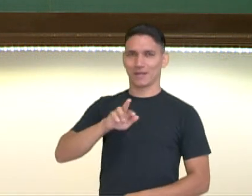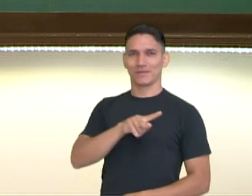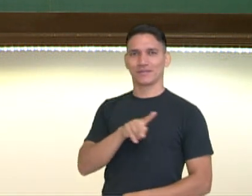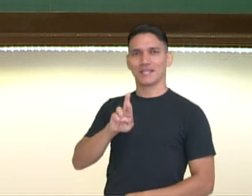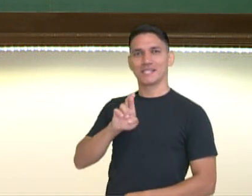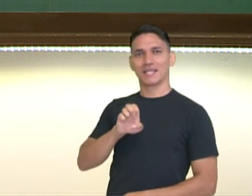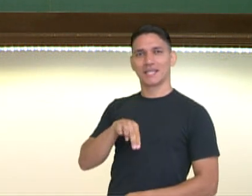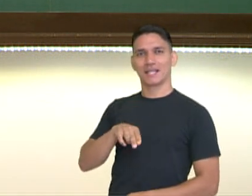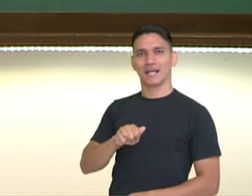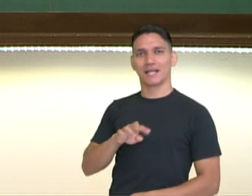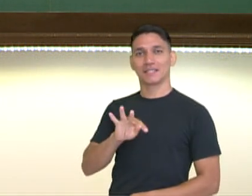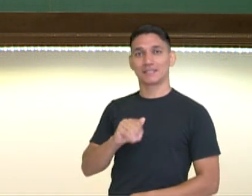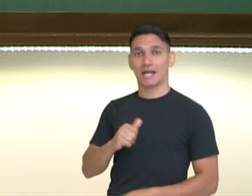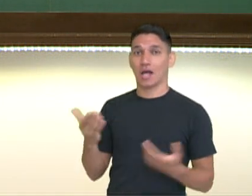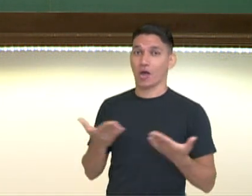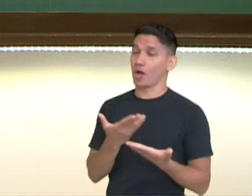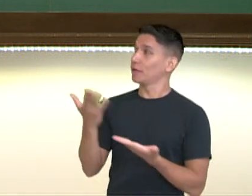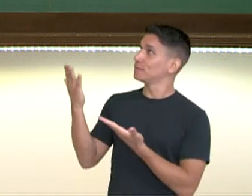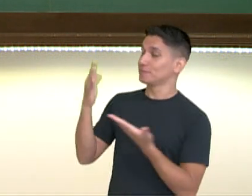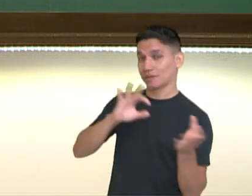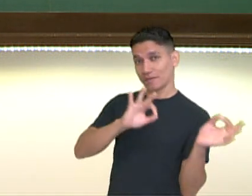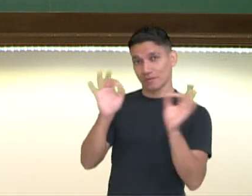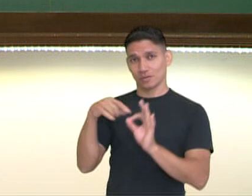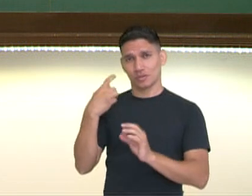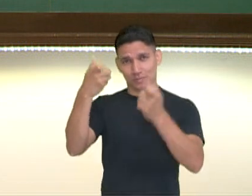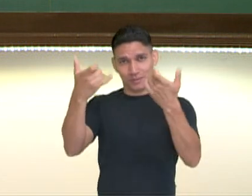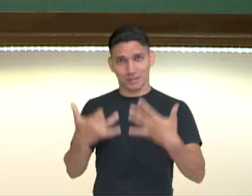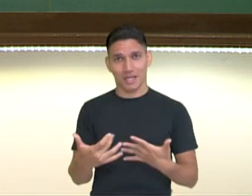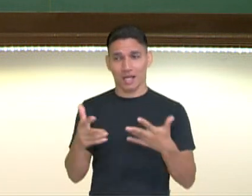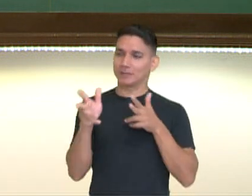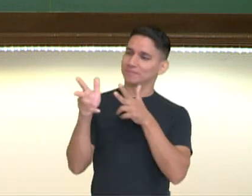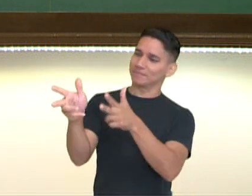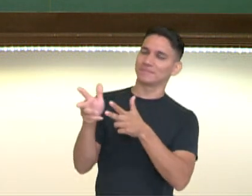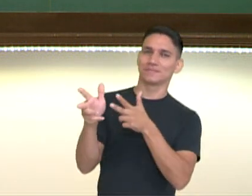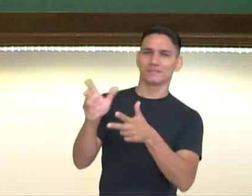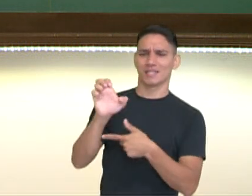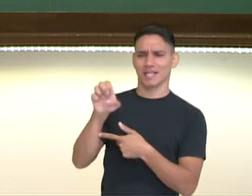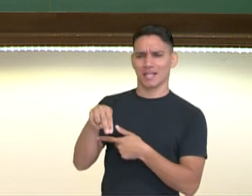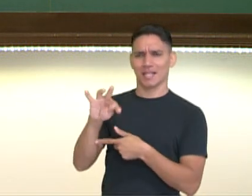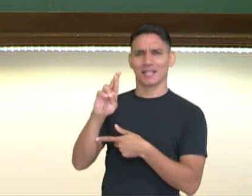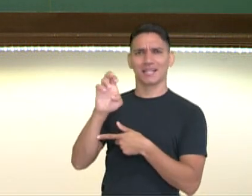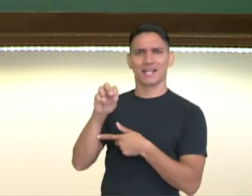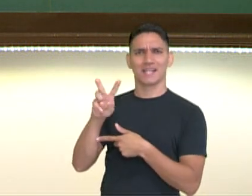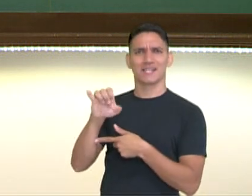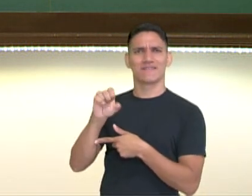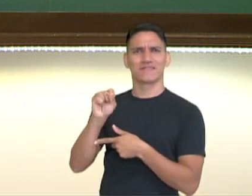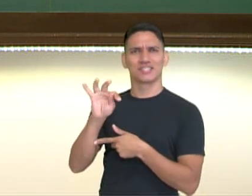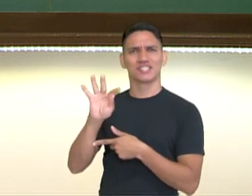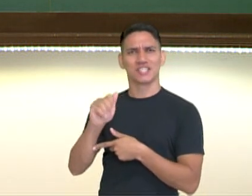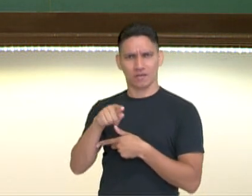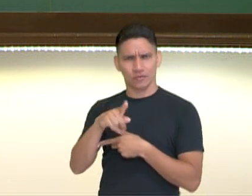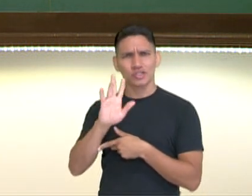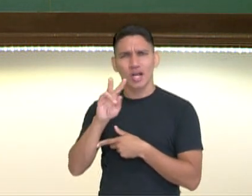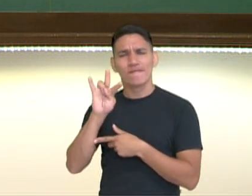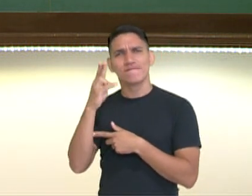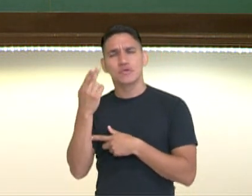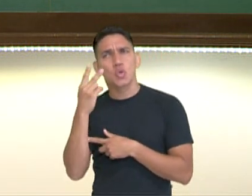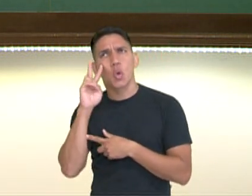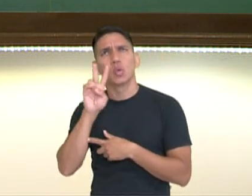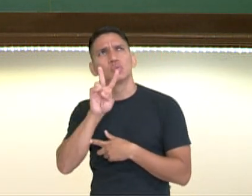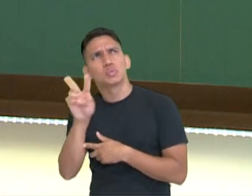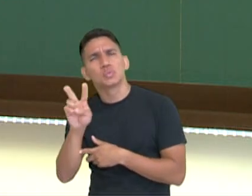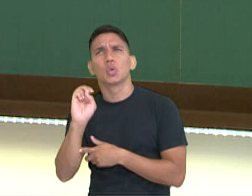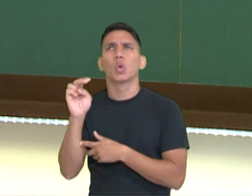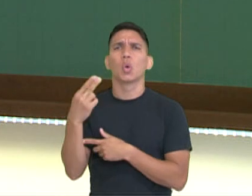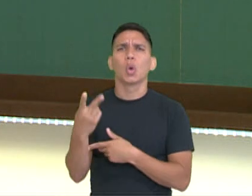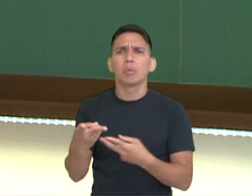vídeo nós vamos falar sobre entrevista. Você já assistiu ou ouviu uma entrevista na TV ou no